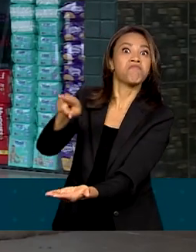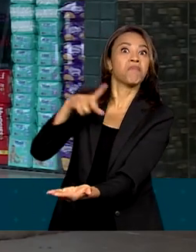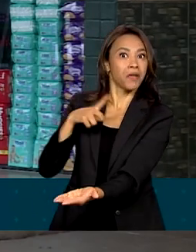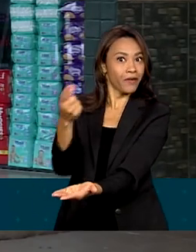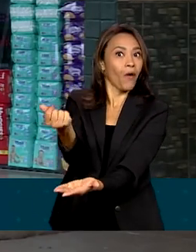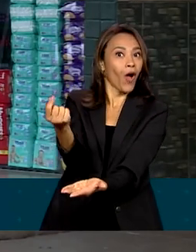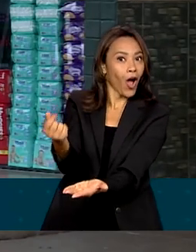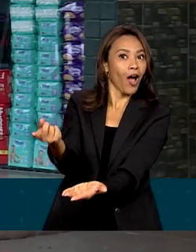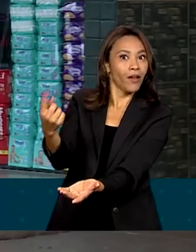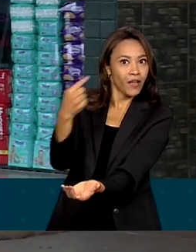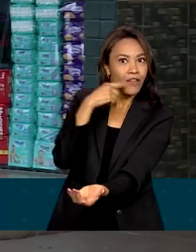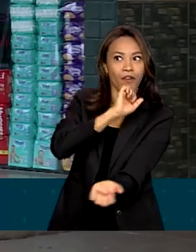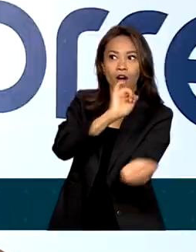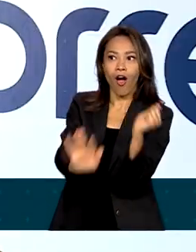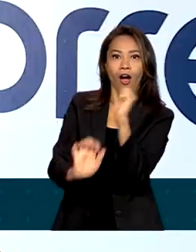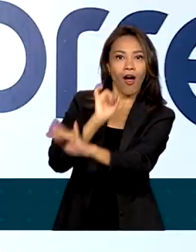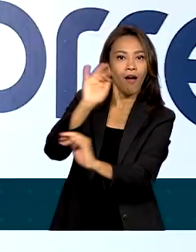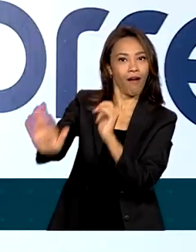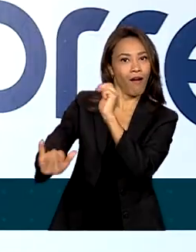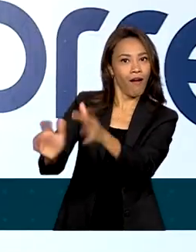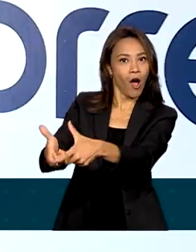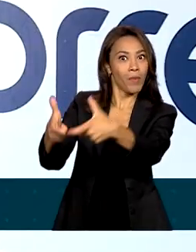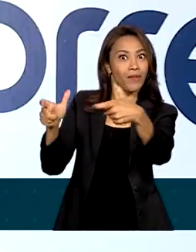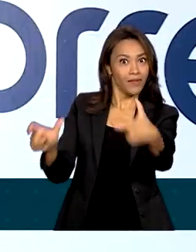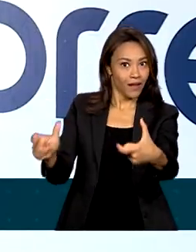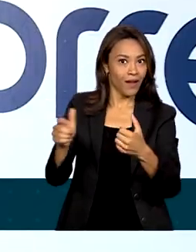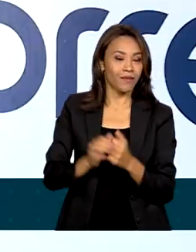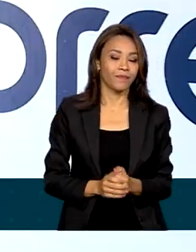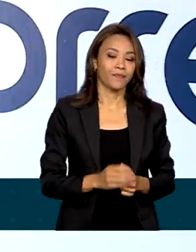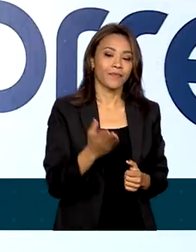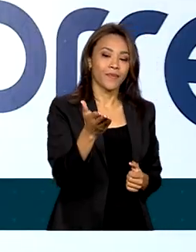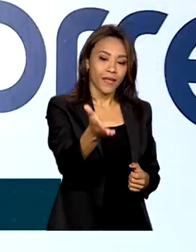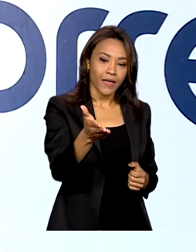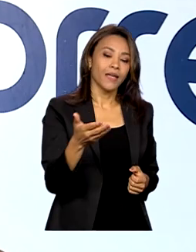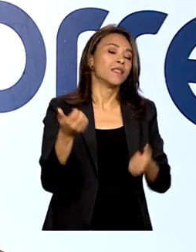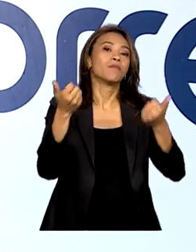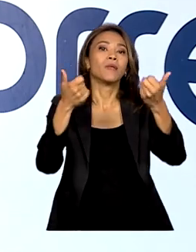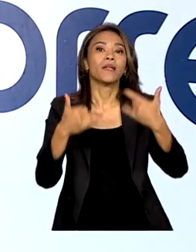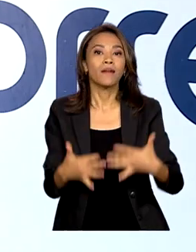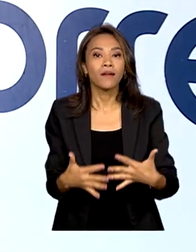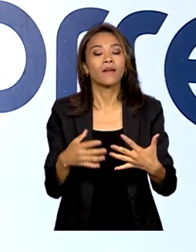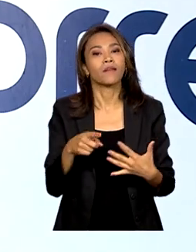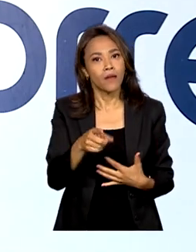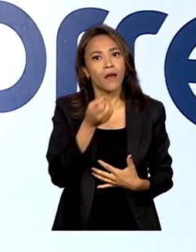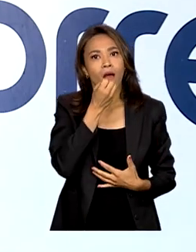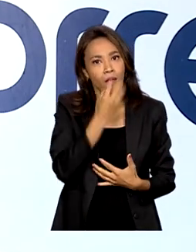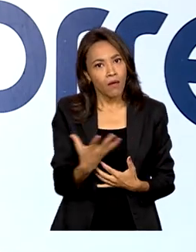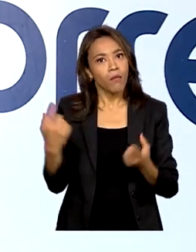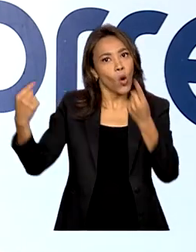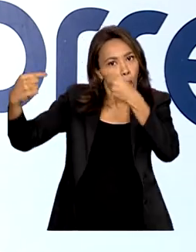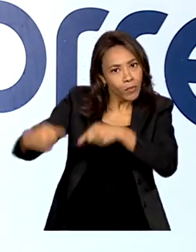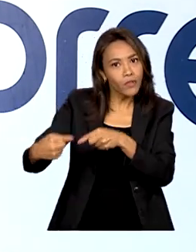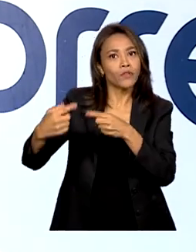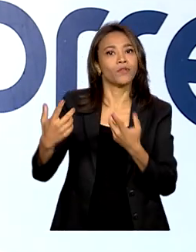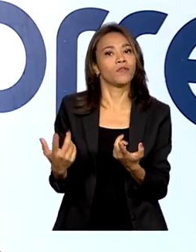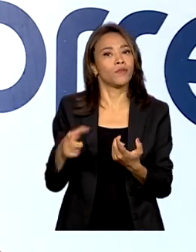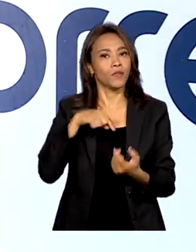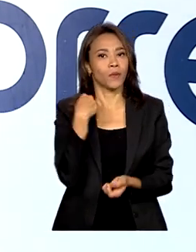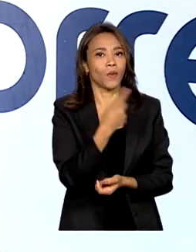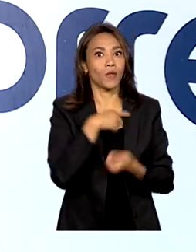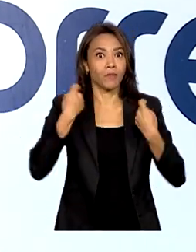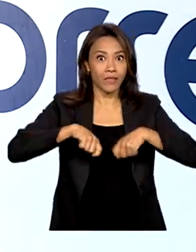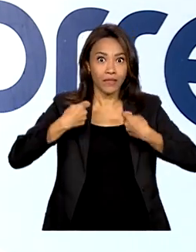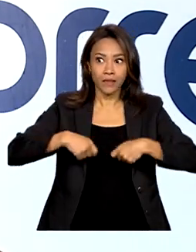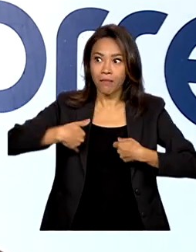movimento no comércio aumentar. O mercado de encomendas é concorrencial e extremamente competitivo, então a gente precisa